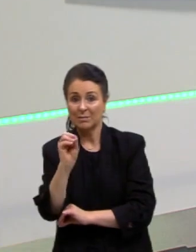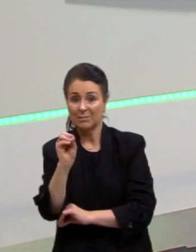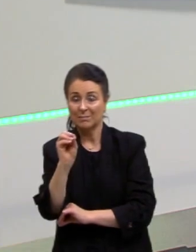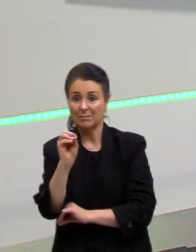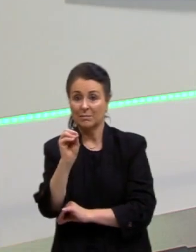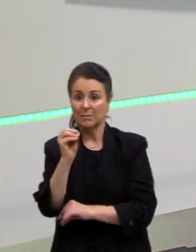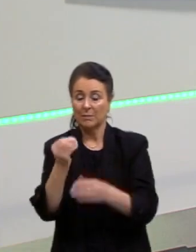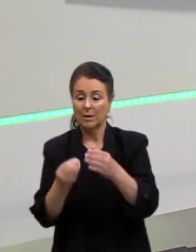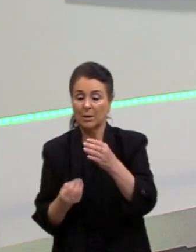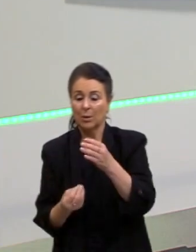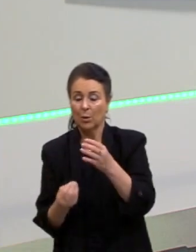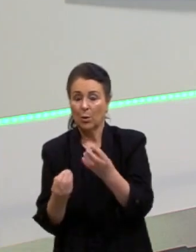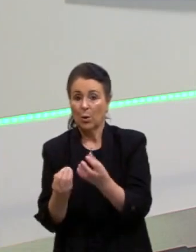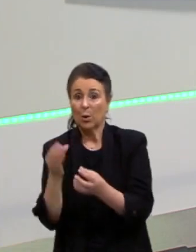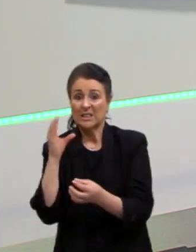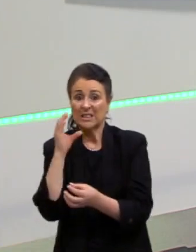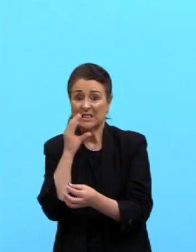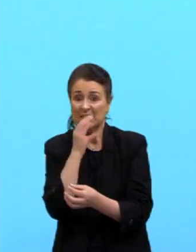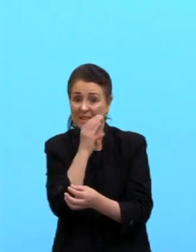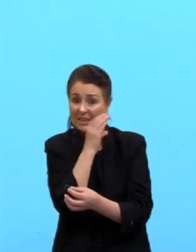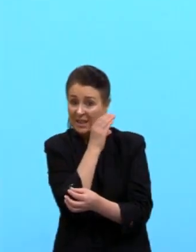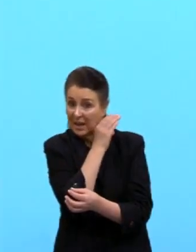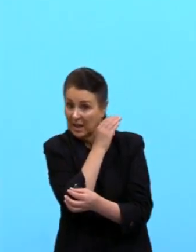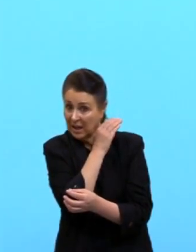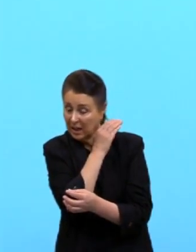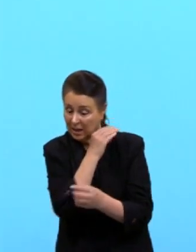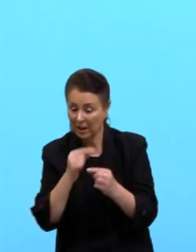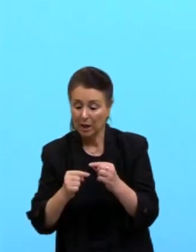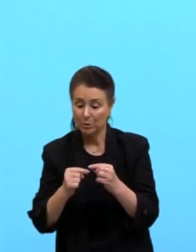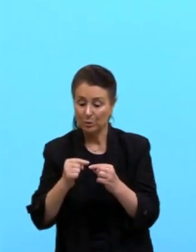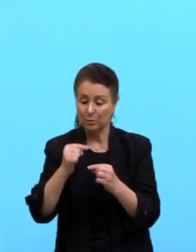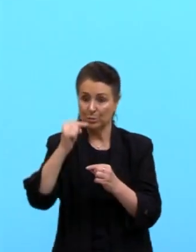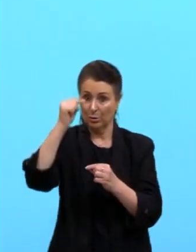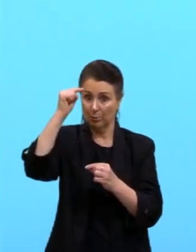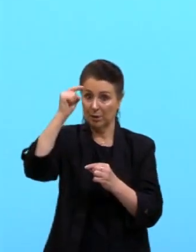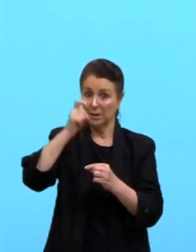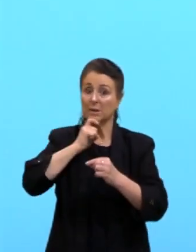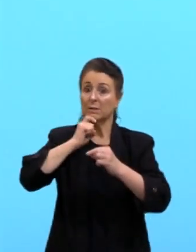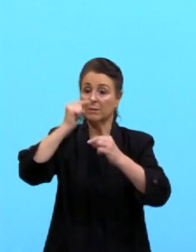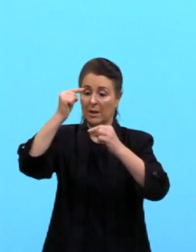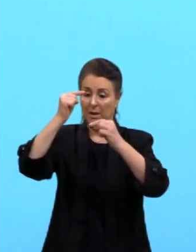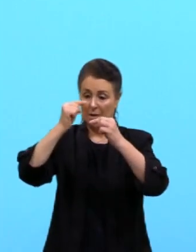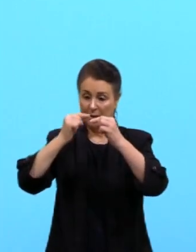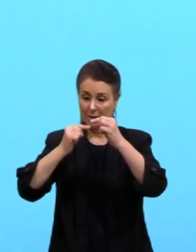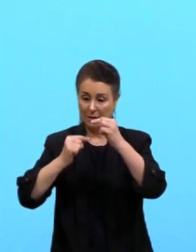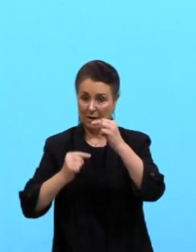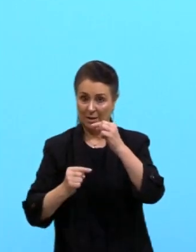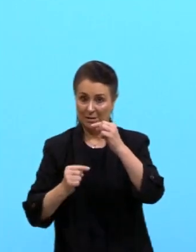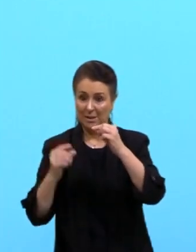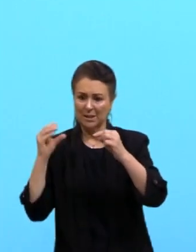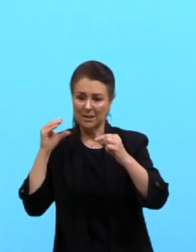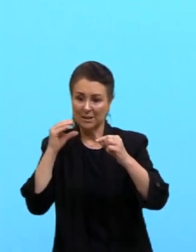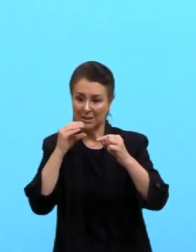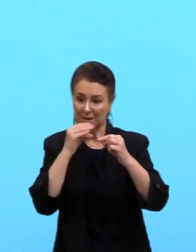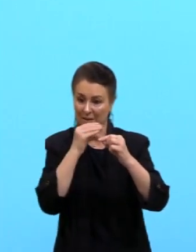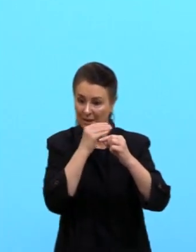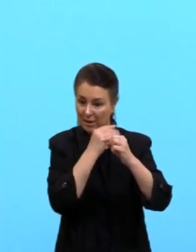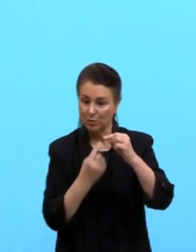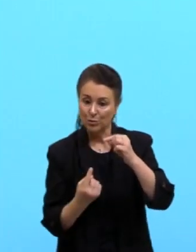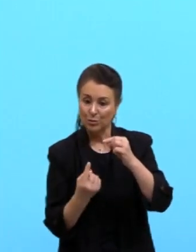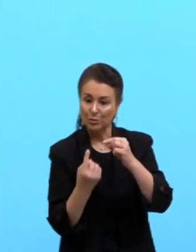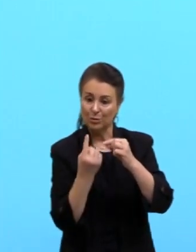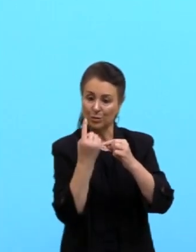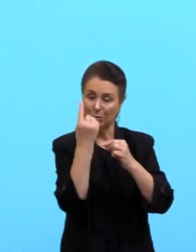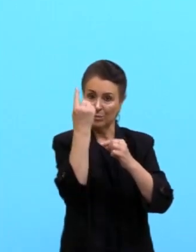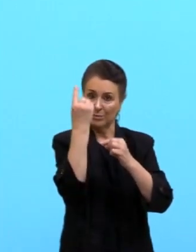esquenta, sobe, esfria, desce. Esquenta, sobe, esfria, desce. Então, vai ser quem vai movimentar essa crosta